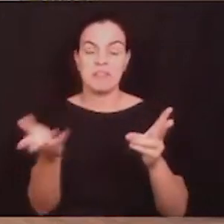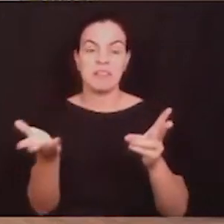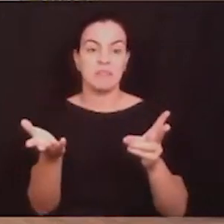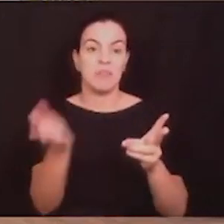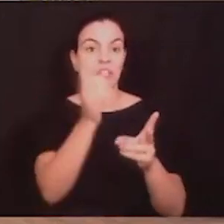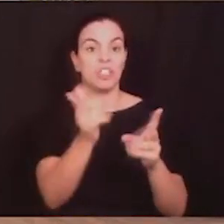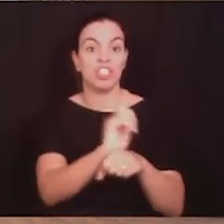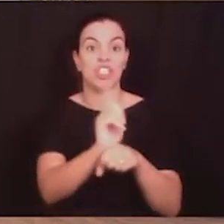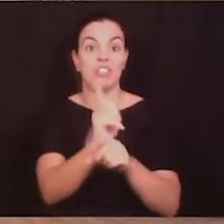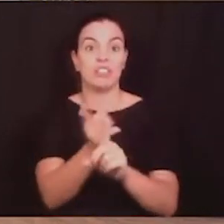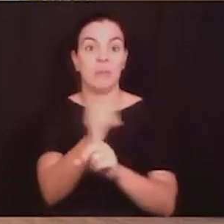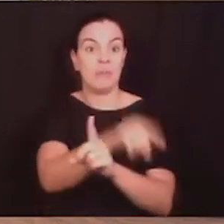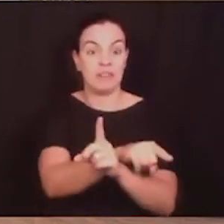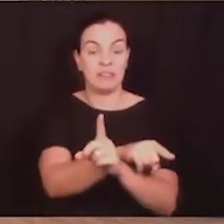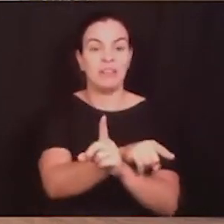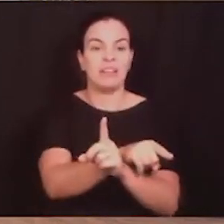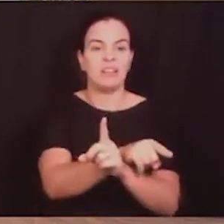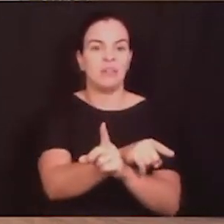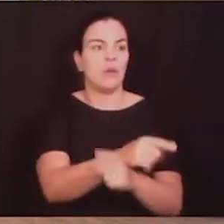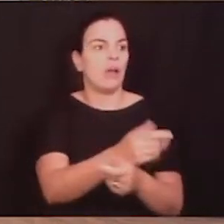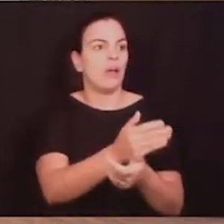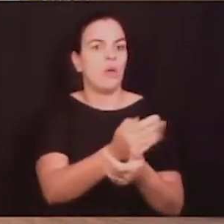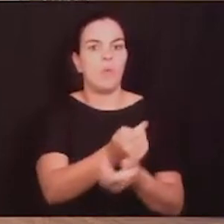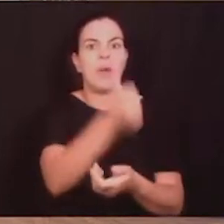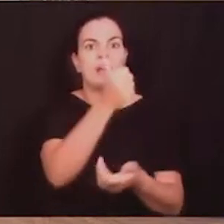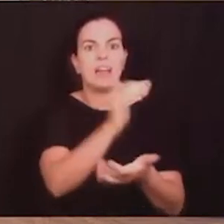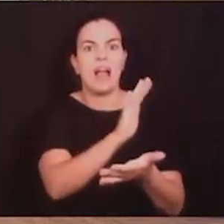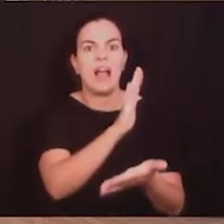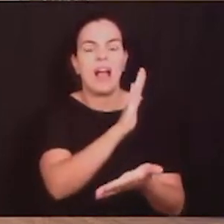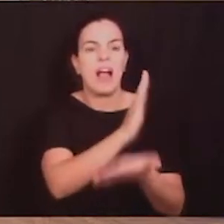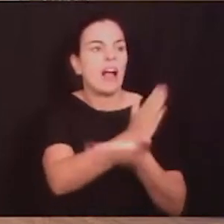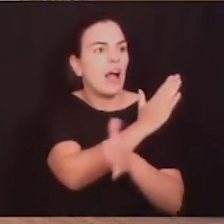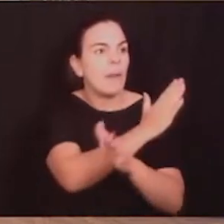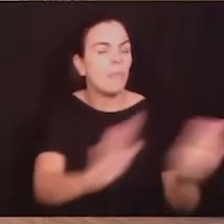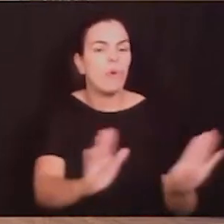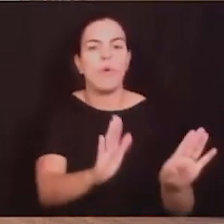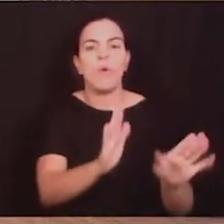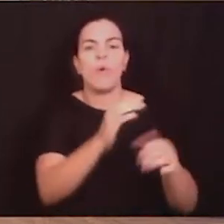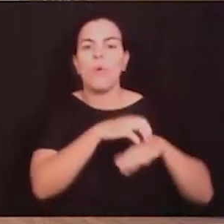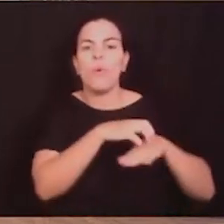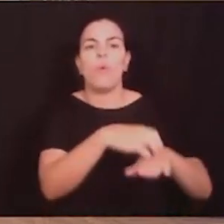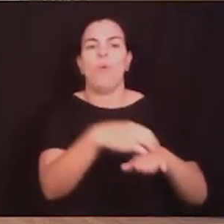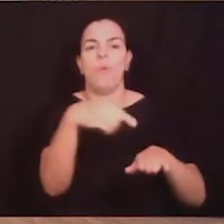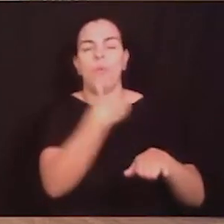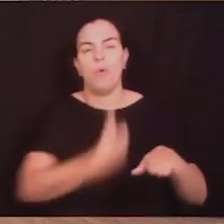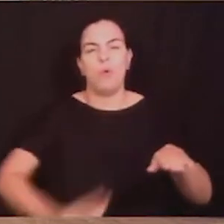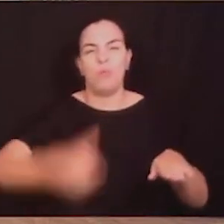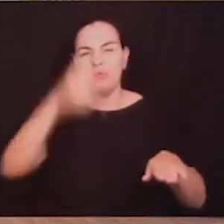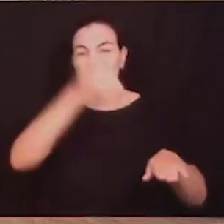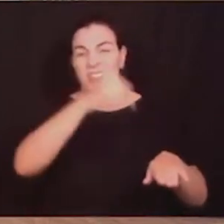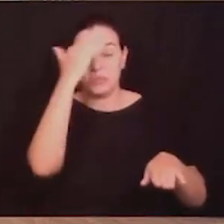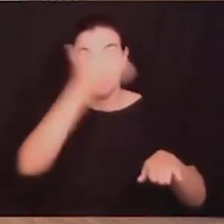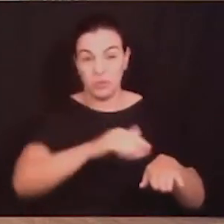acabou com o transporte público em Curitiba. Então, aqui o vereador Pires falou desse esforço da gestão